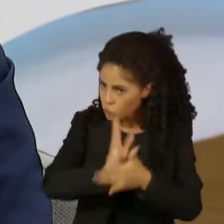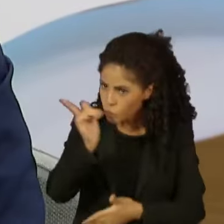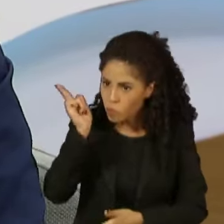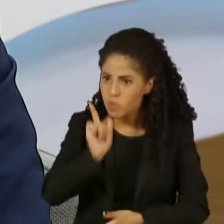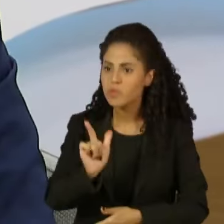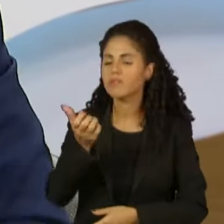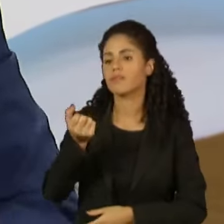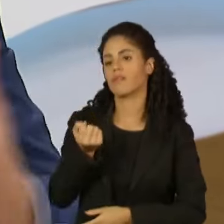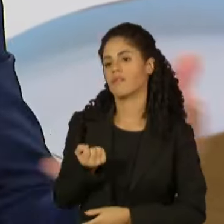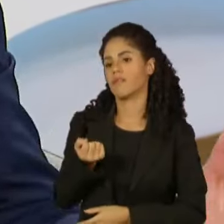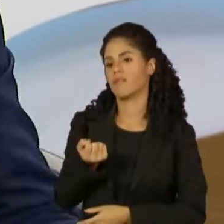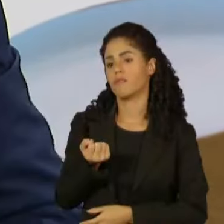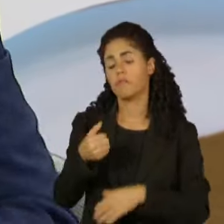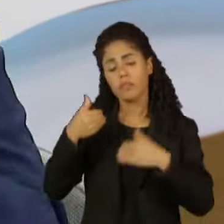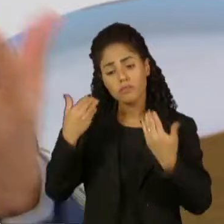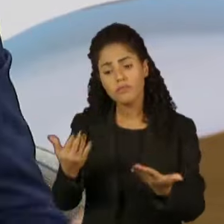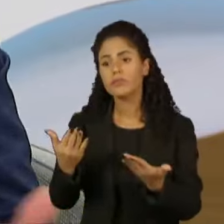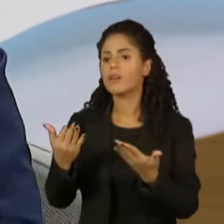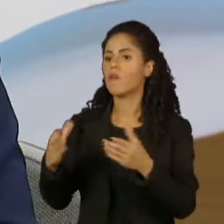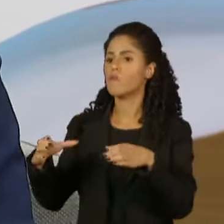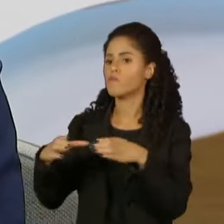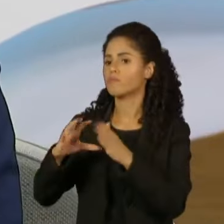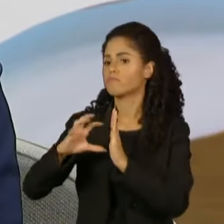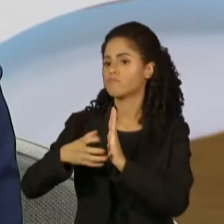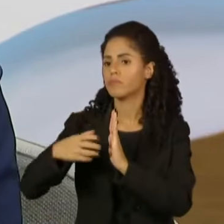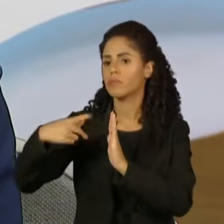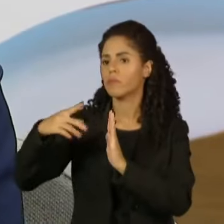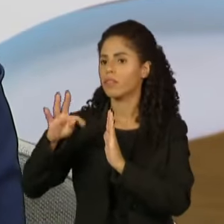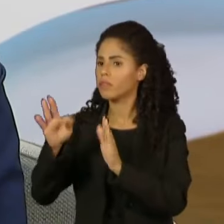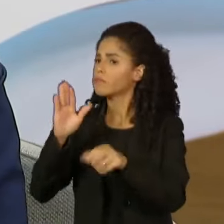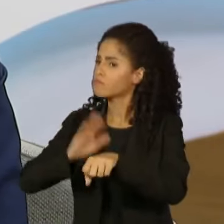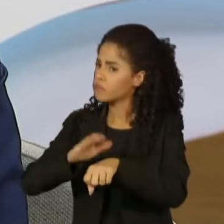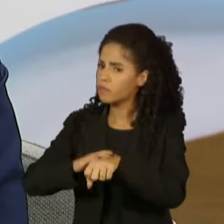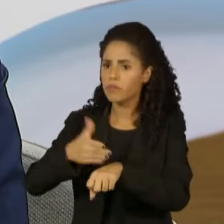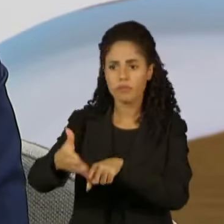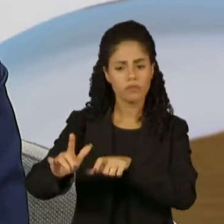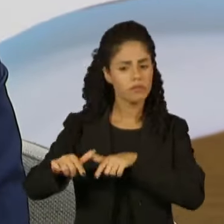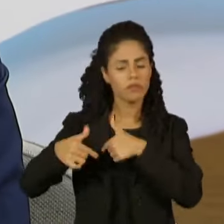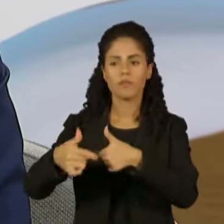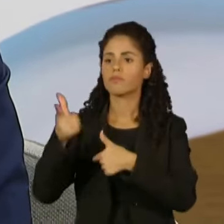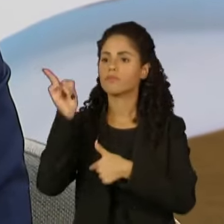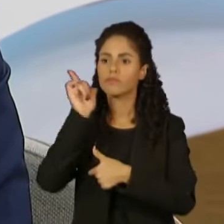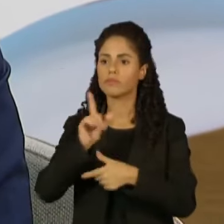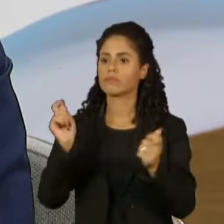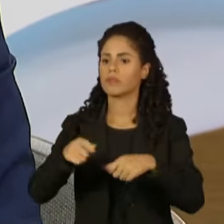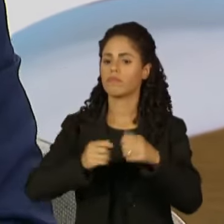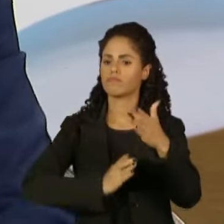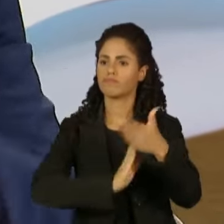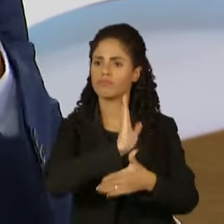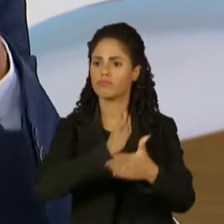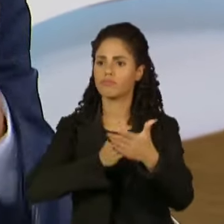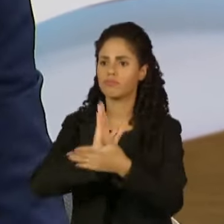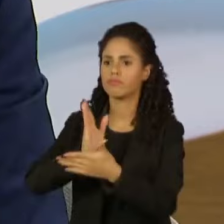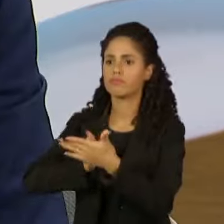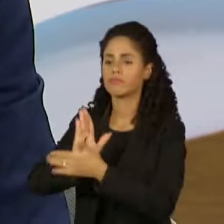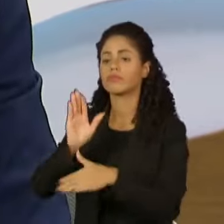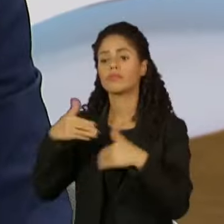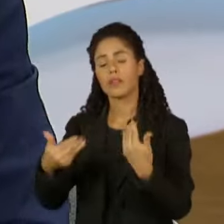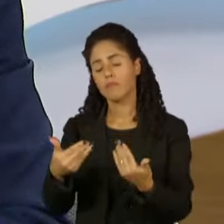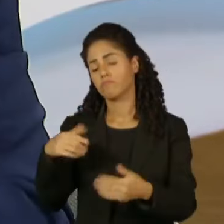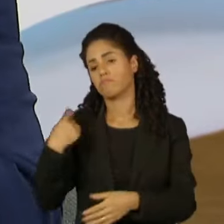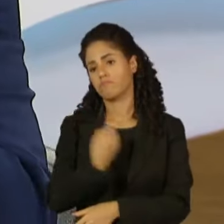provisória muito importante para combater outros mecanismos de sonegação de impostos que aconteciam, que diziam que era impossível ser aprovado. Então, com essa